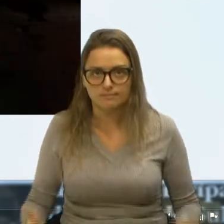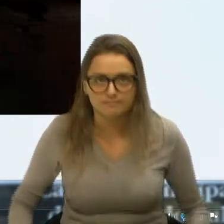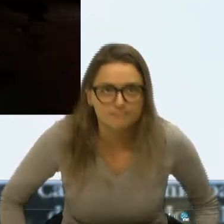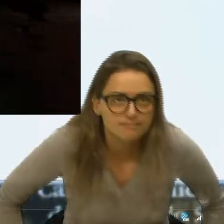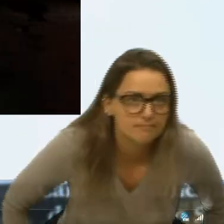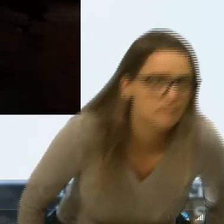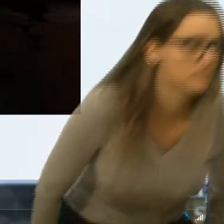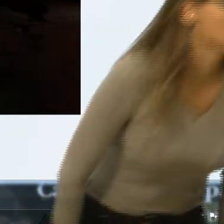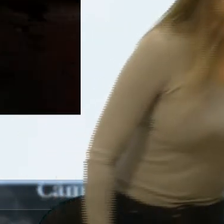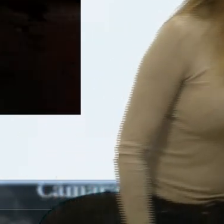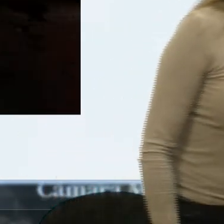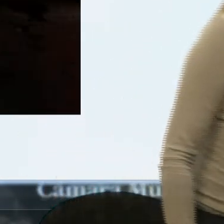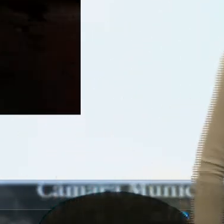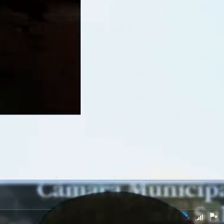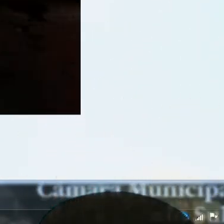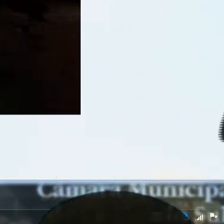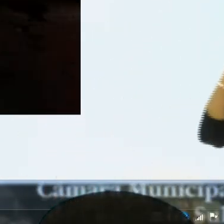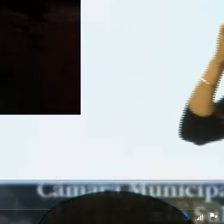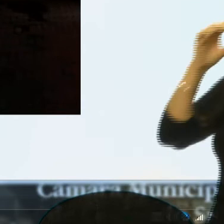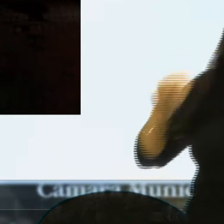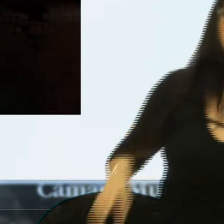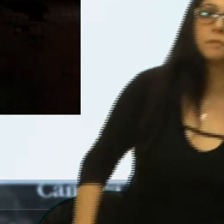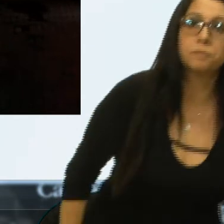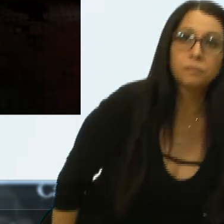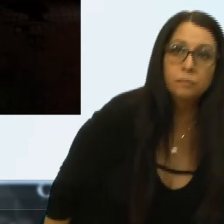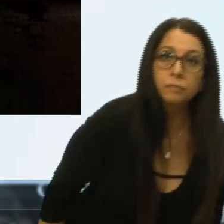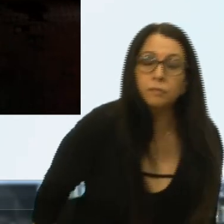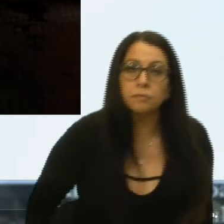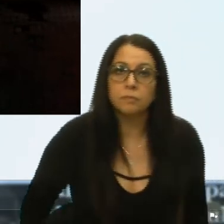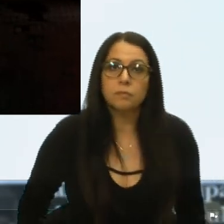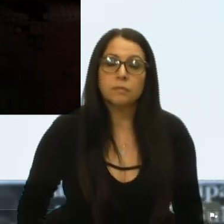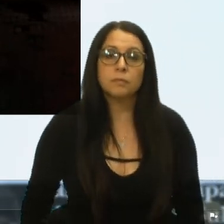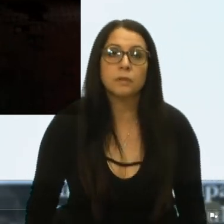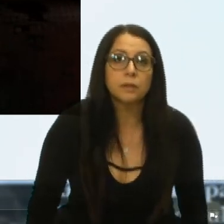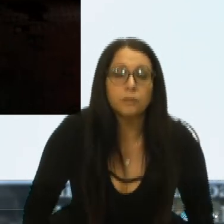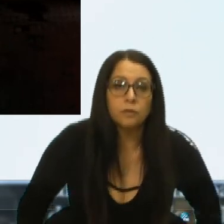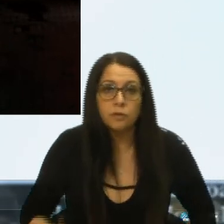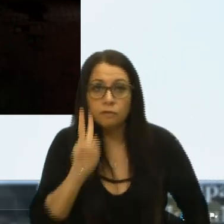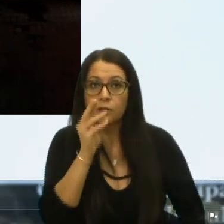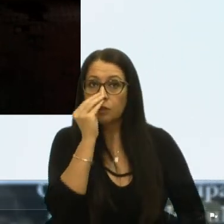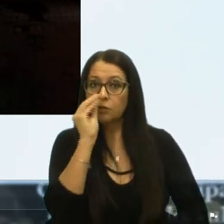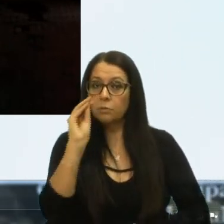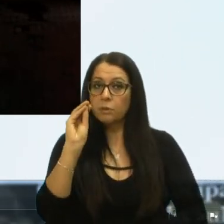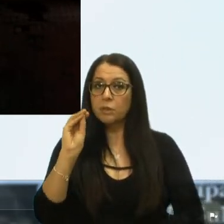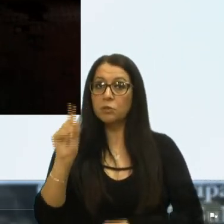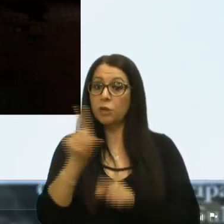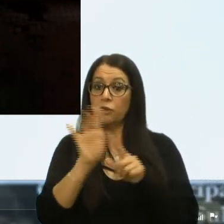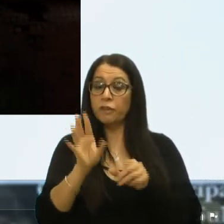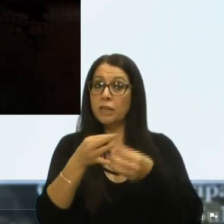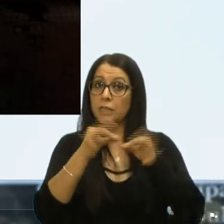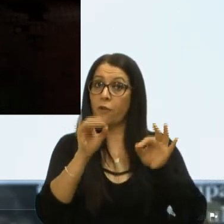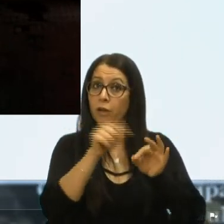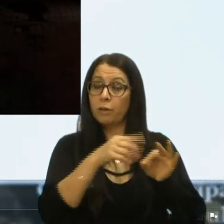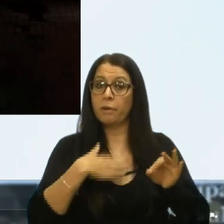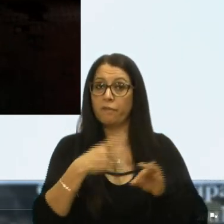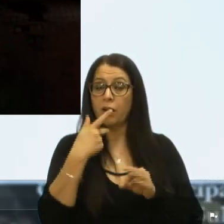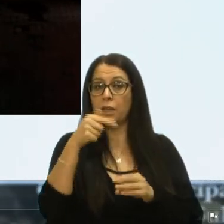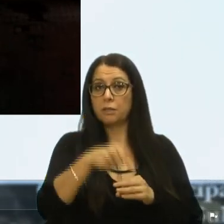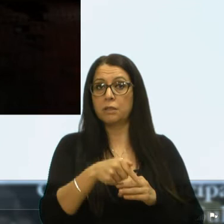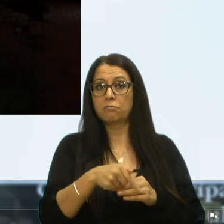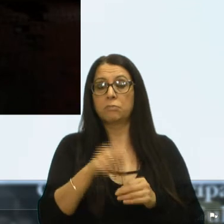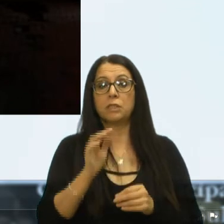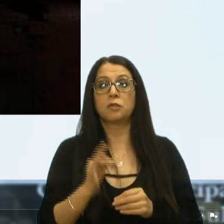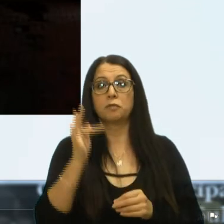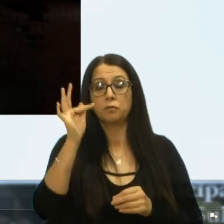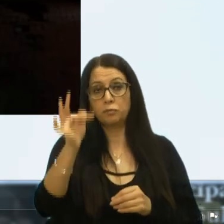Então, vejam bem o descaso que é. Eu quero que fique nos anais dessa casa. Caso, lá na